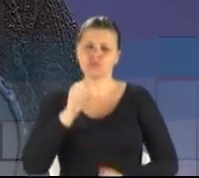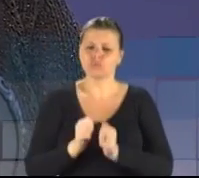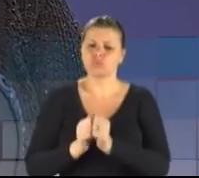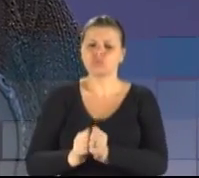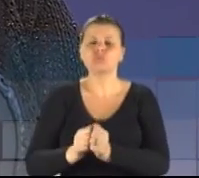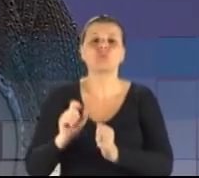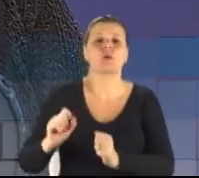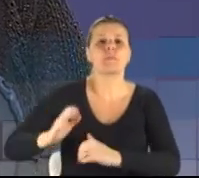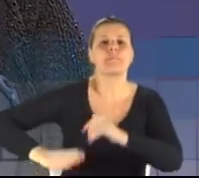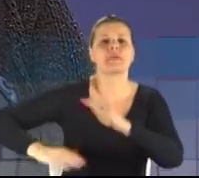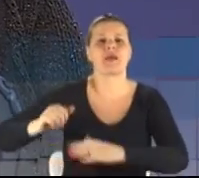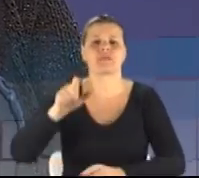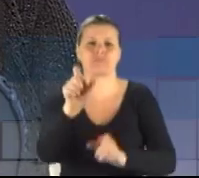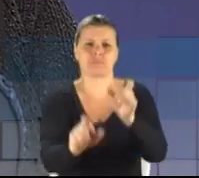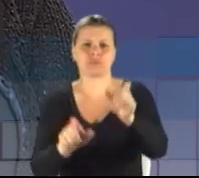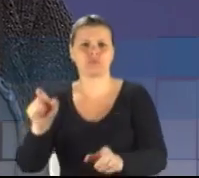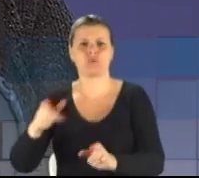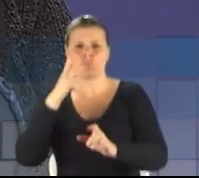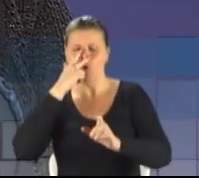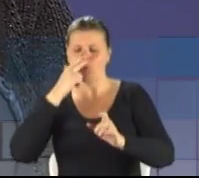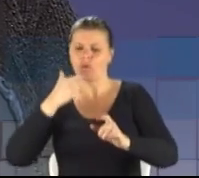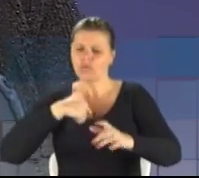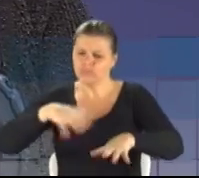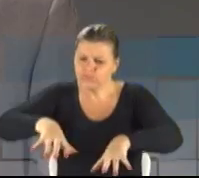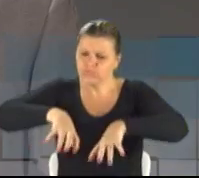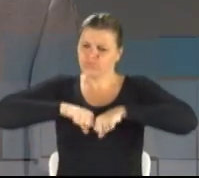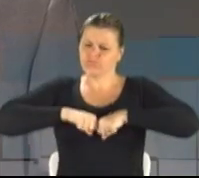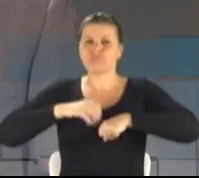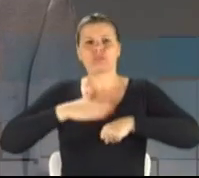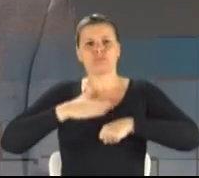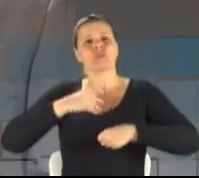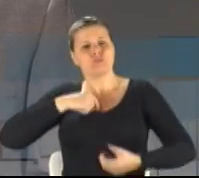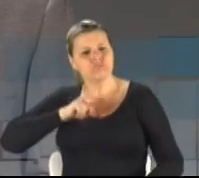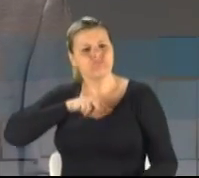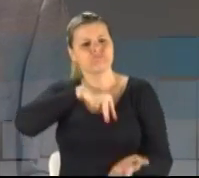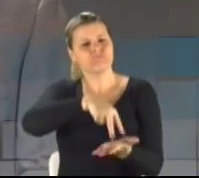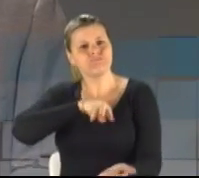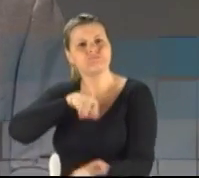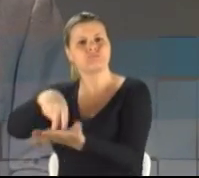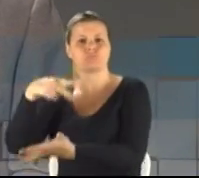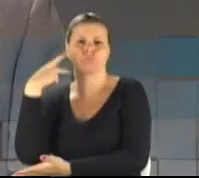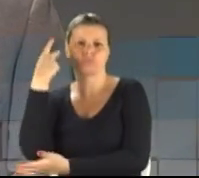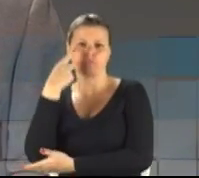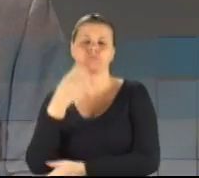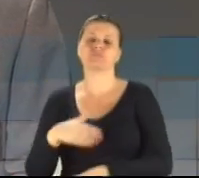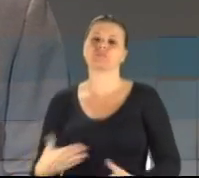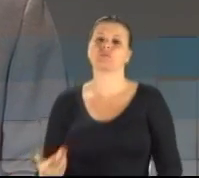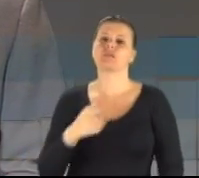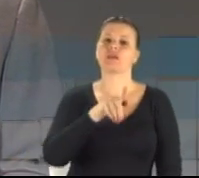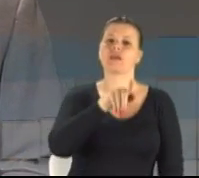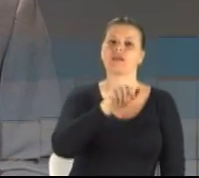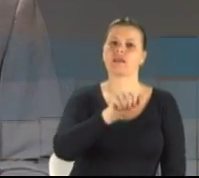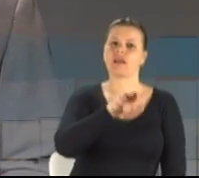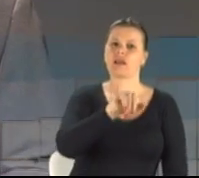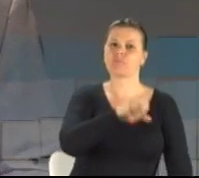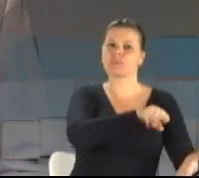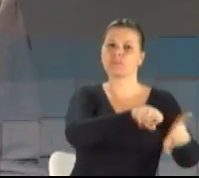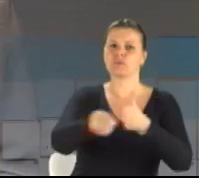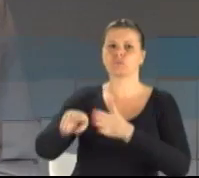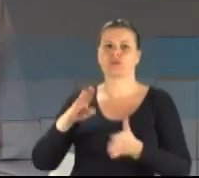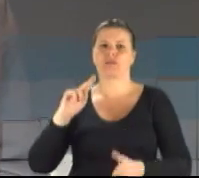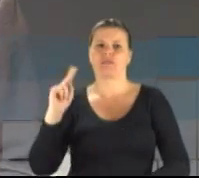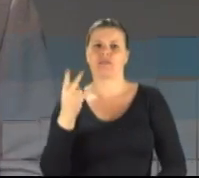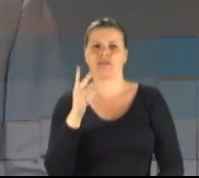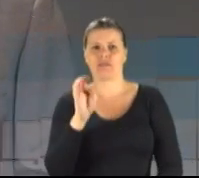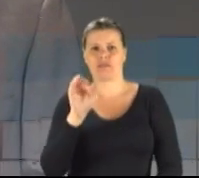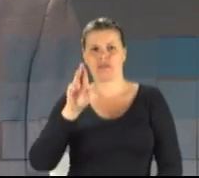pessoas e tomando para si, ocupando a política. Candidata Gabi Tolotti pergunta agora para o candidato Hermes Souza, que abriu